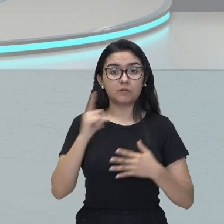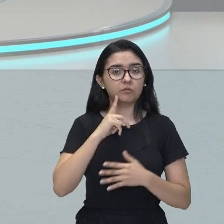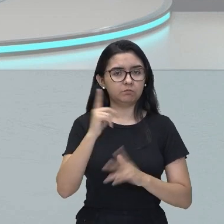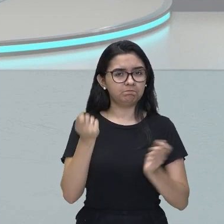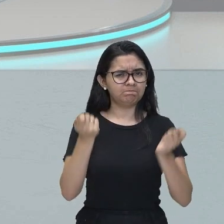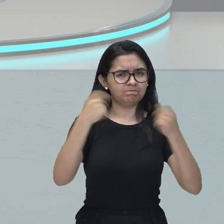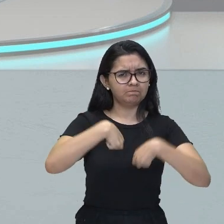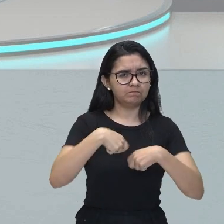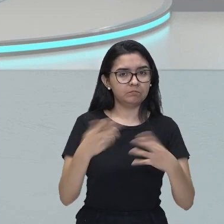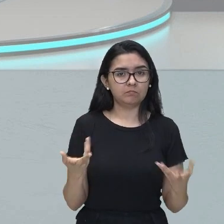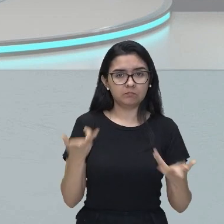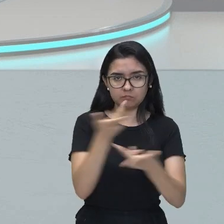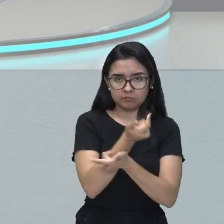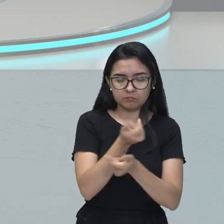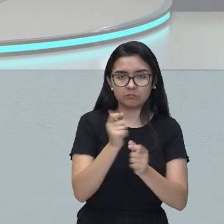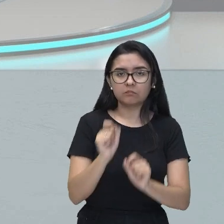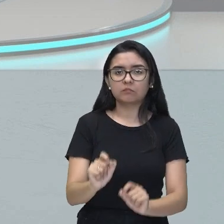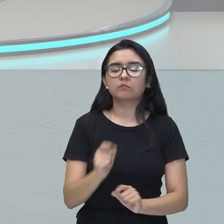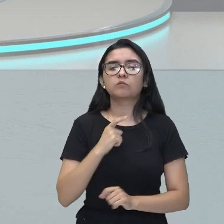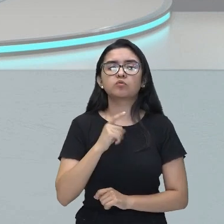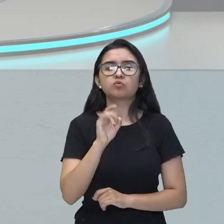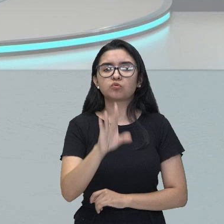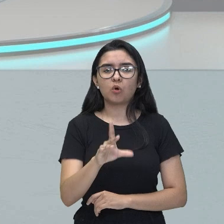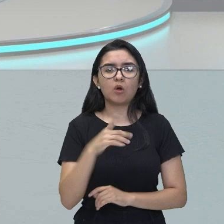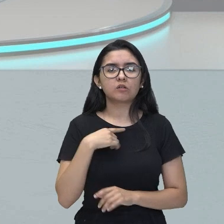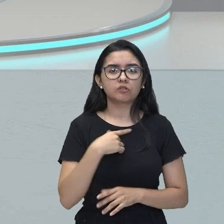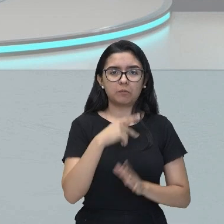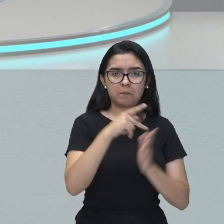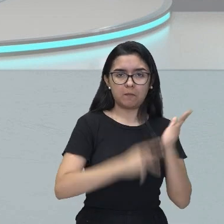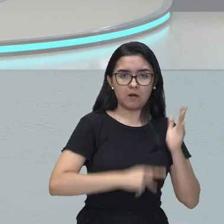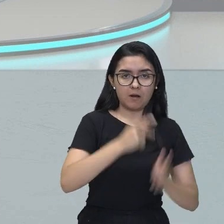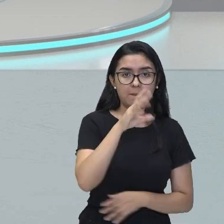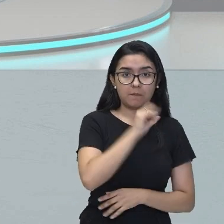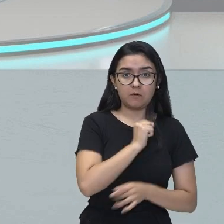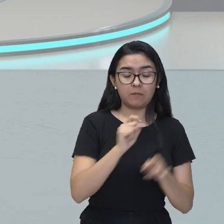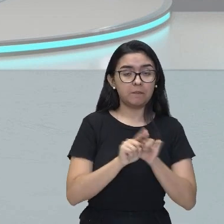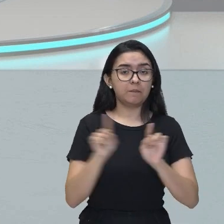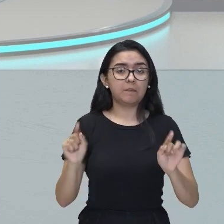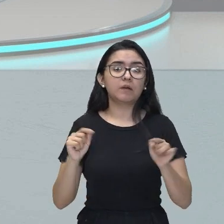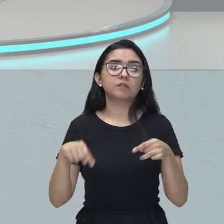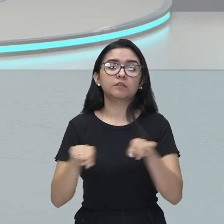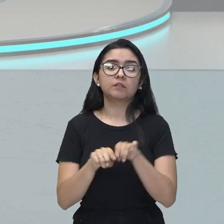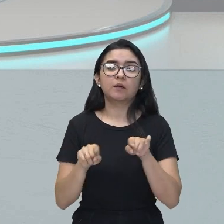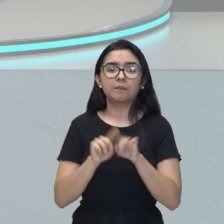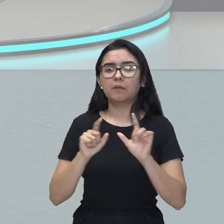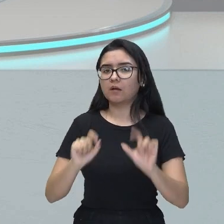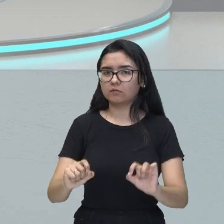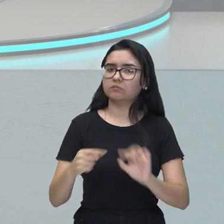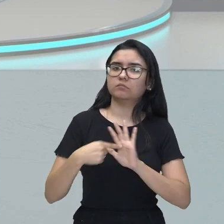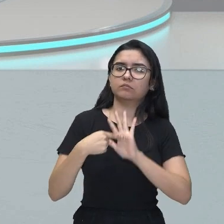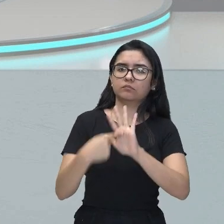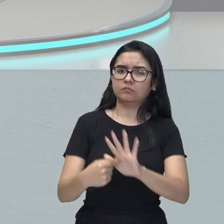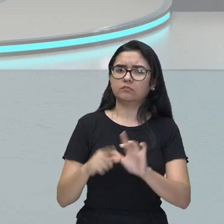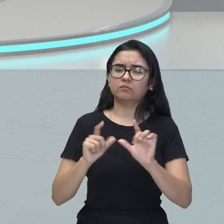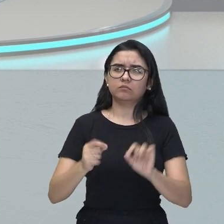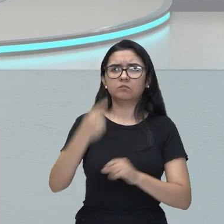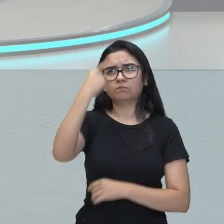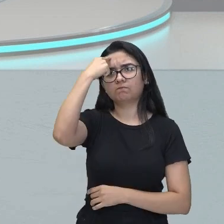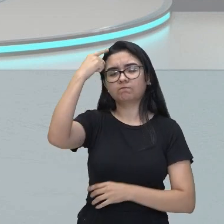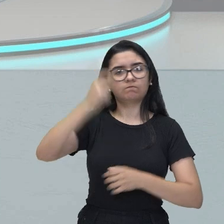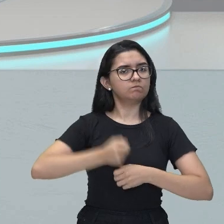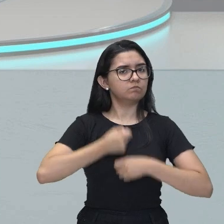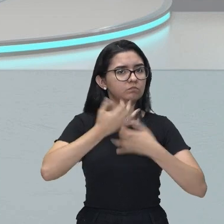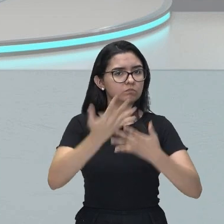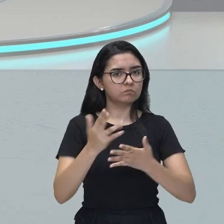incrível, não só de falar de amor, mas também da questão de colocar aquilo que ele pensava, o